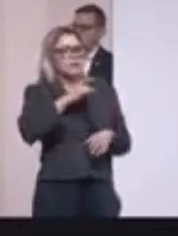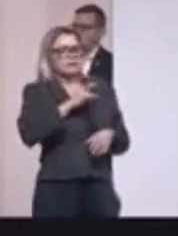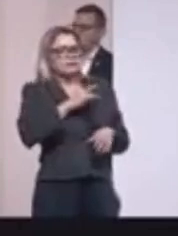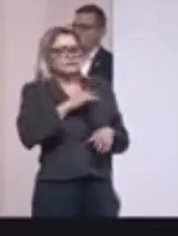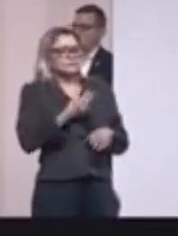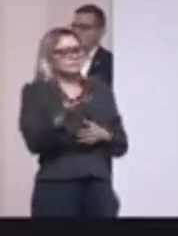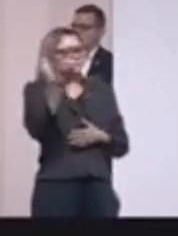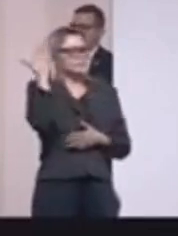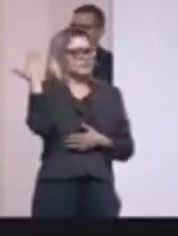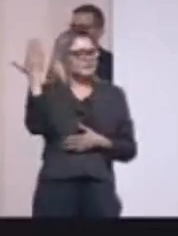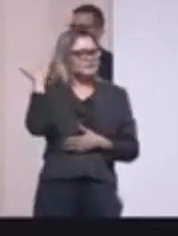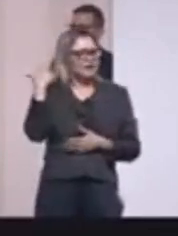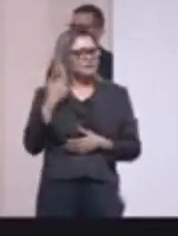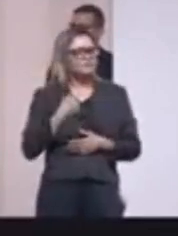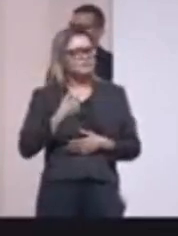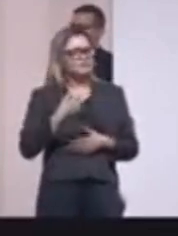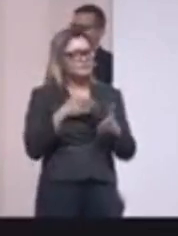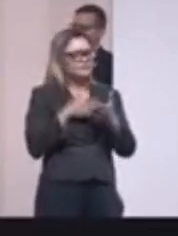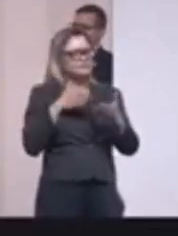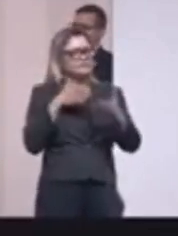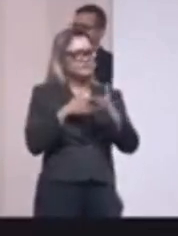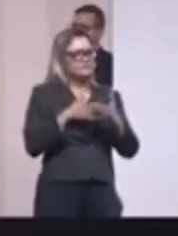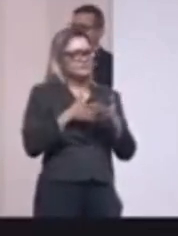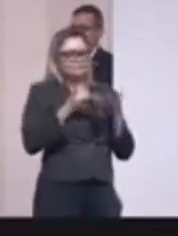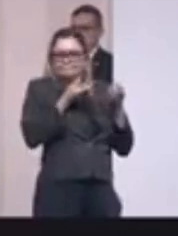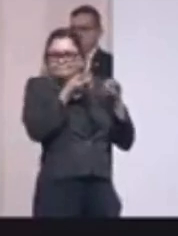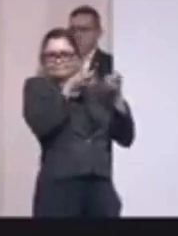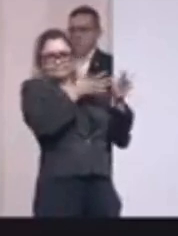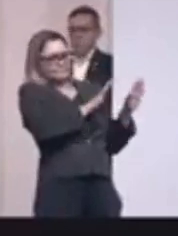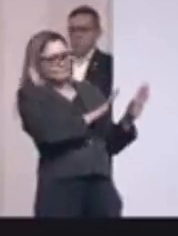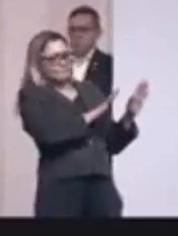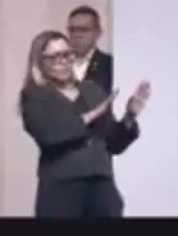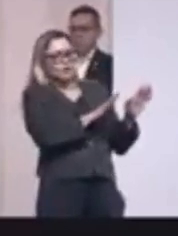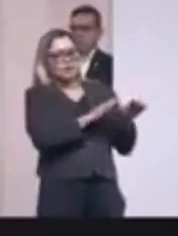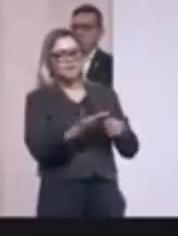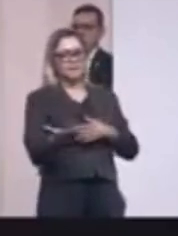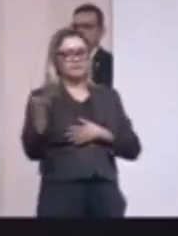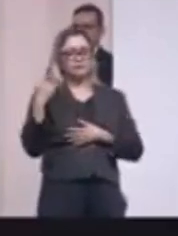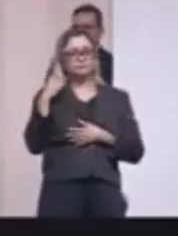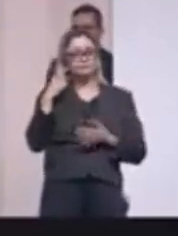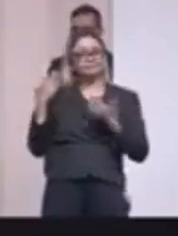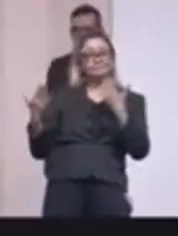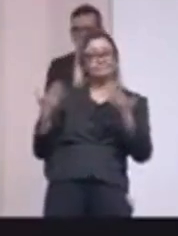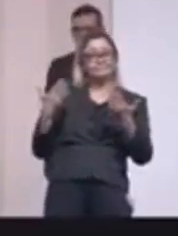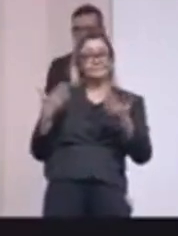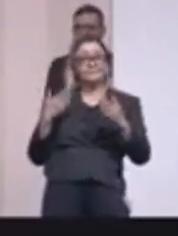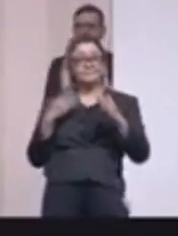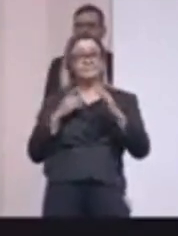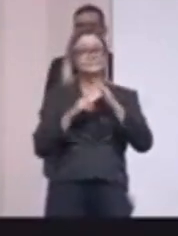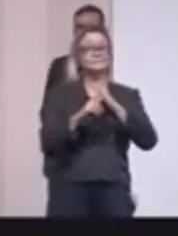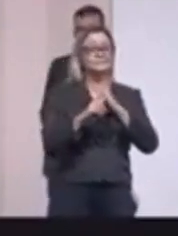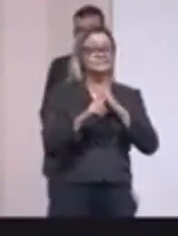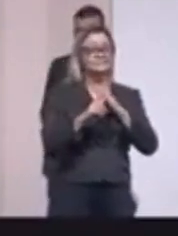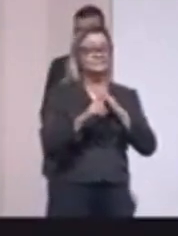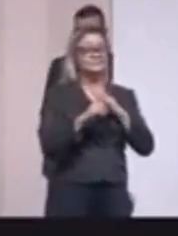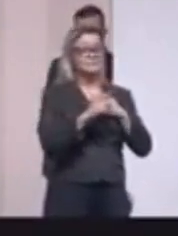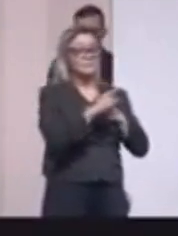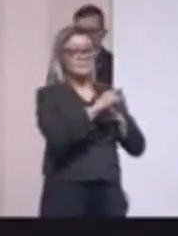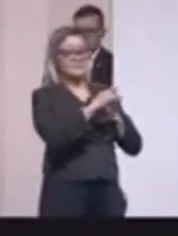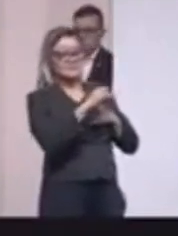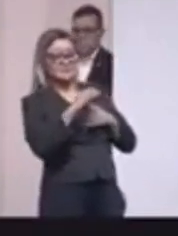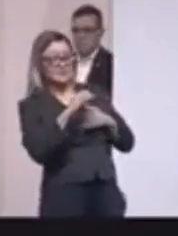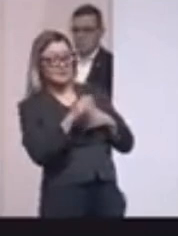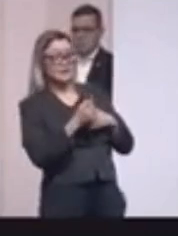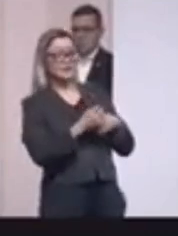muito tempo a turma resolveu não pisar. então se tinha uma suspeita de ingresso do crime organizado no setor de